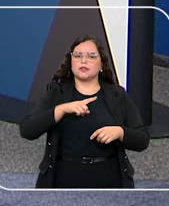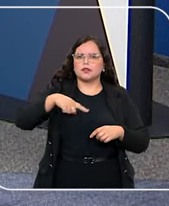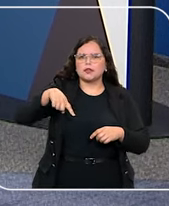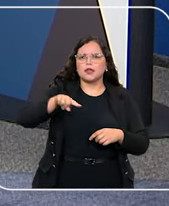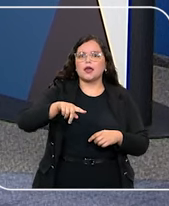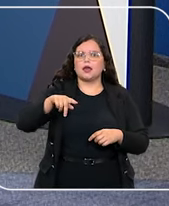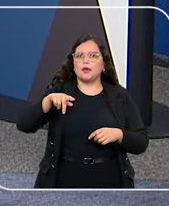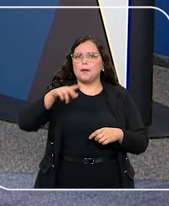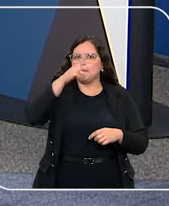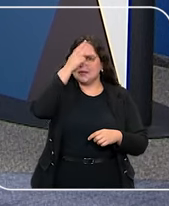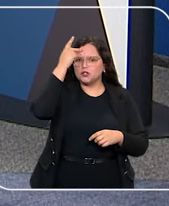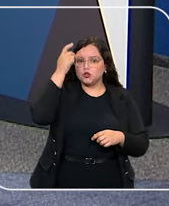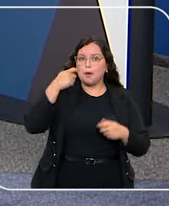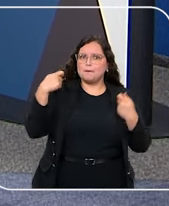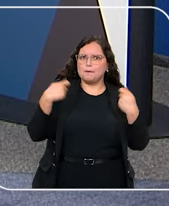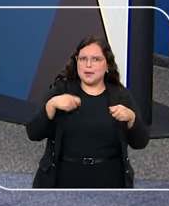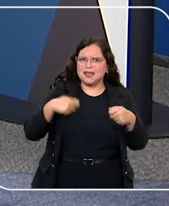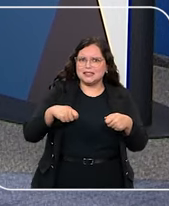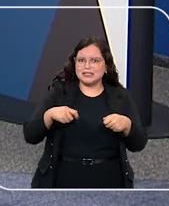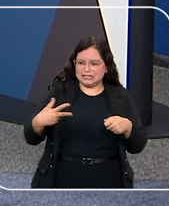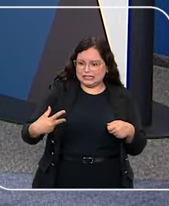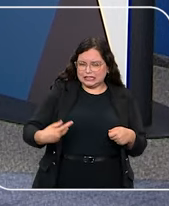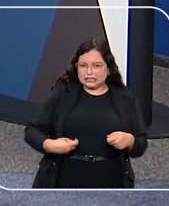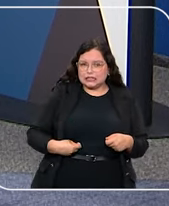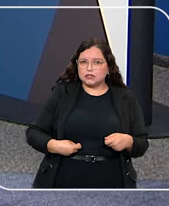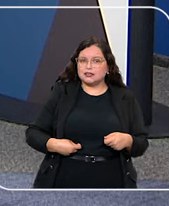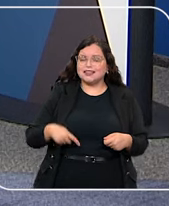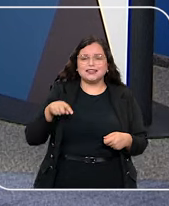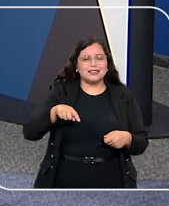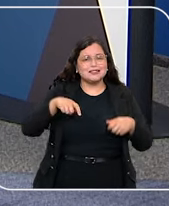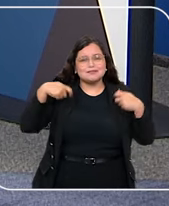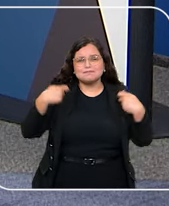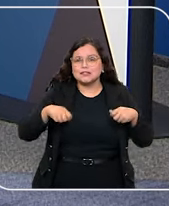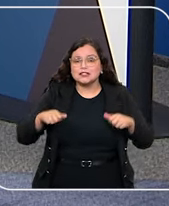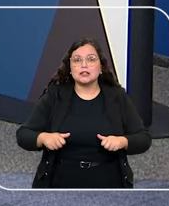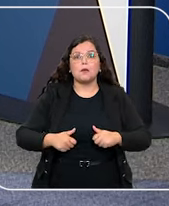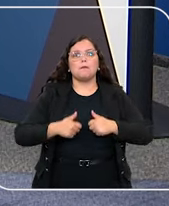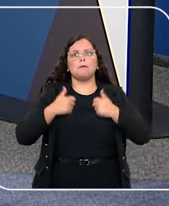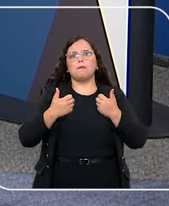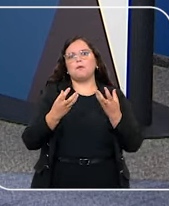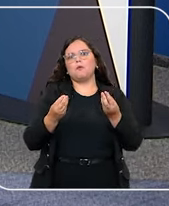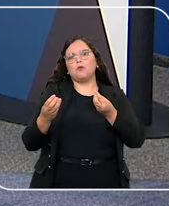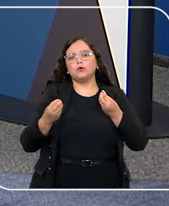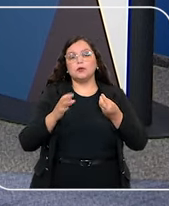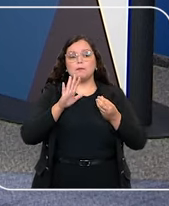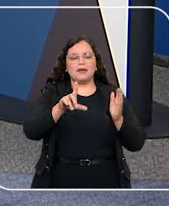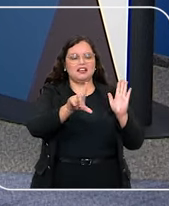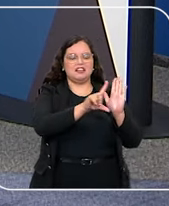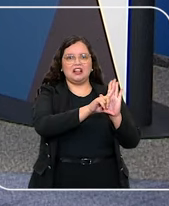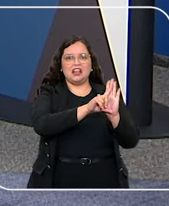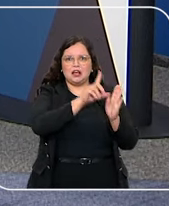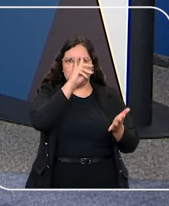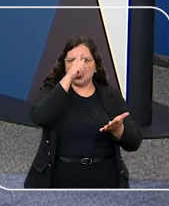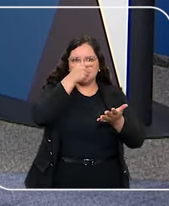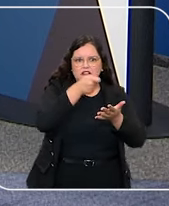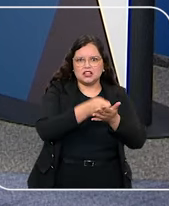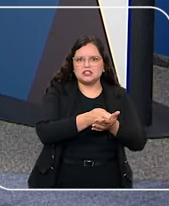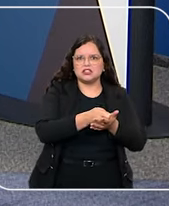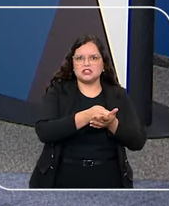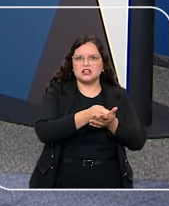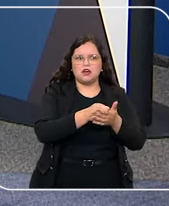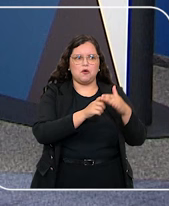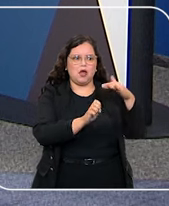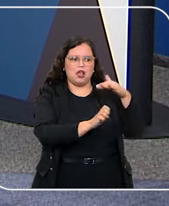infusão contínua de insulina ter comprovação de eficácia médica, não há autorização legal expressa para que as operadoras